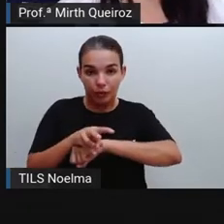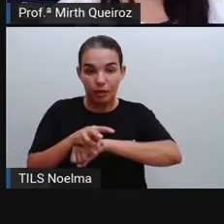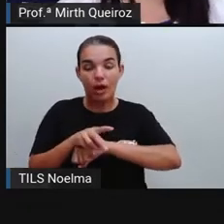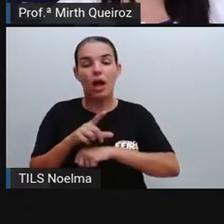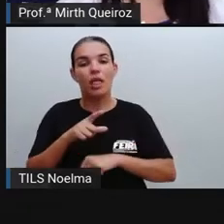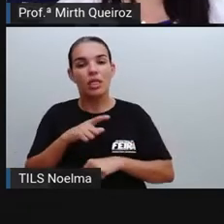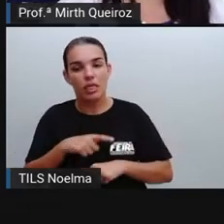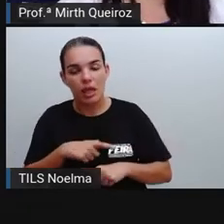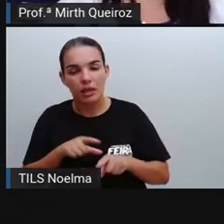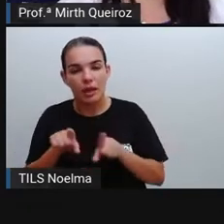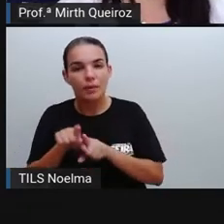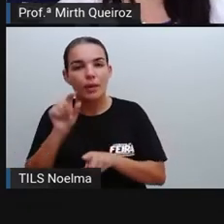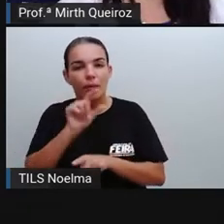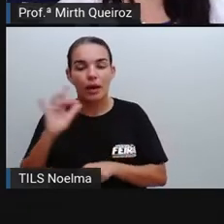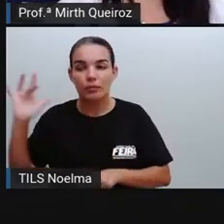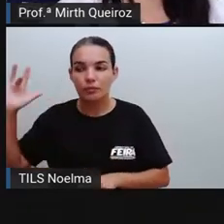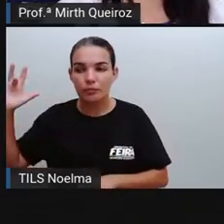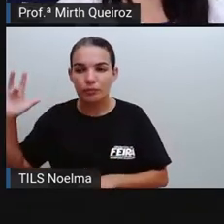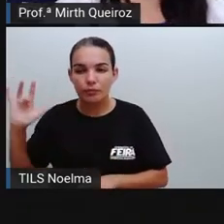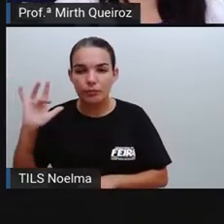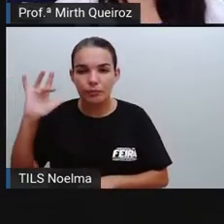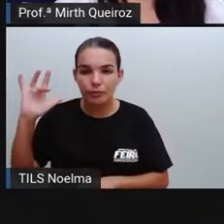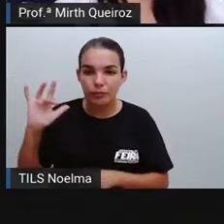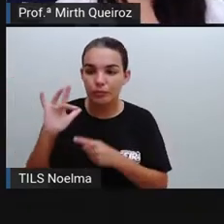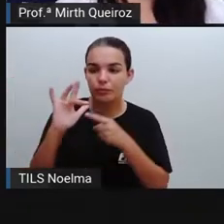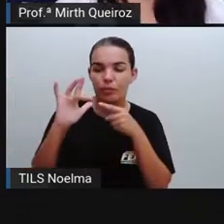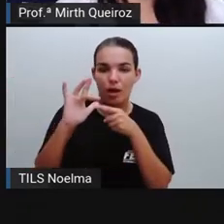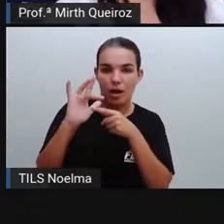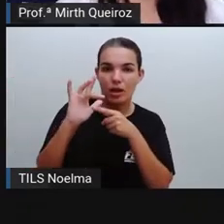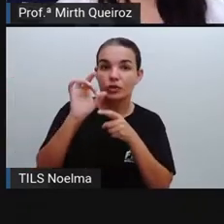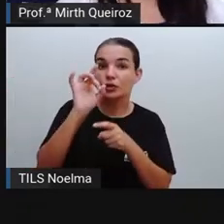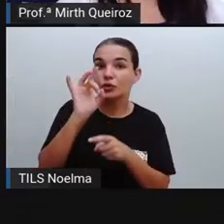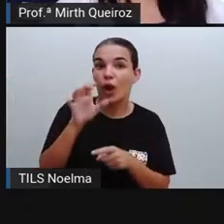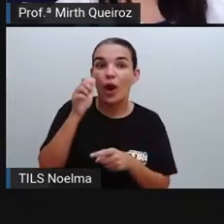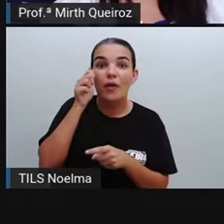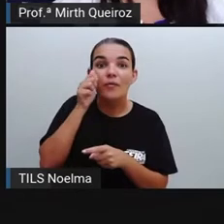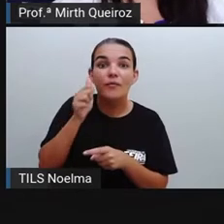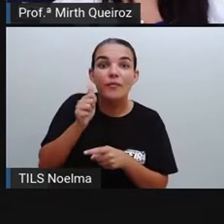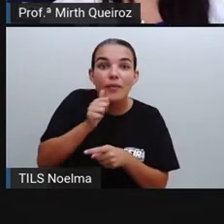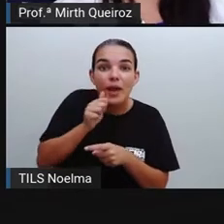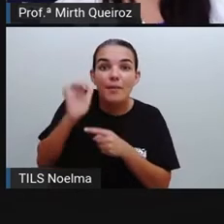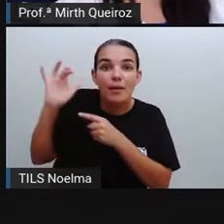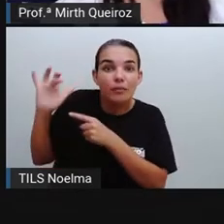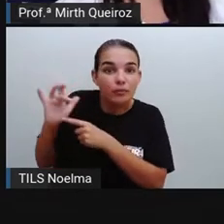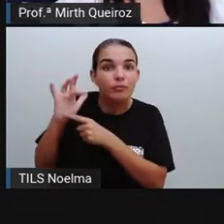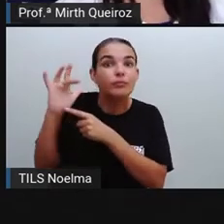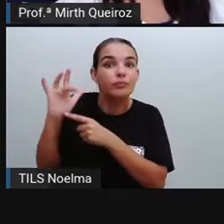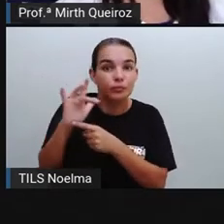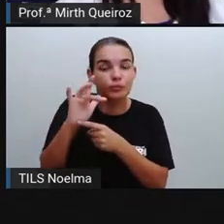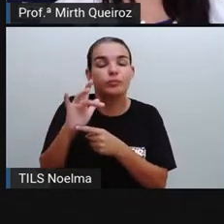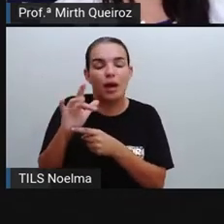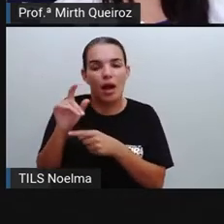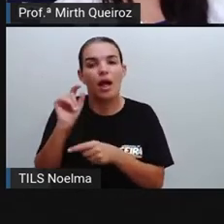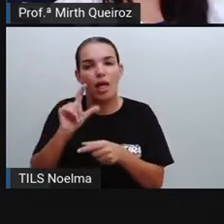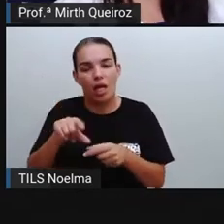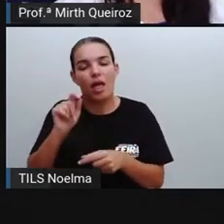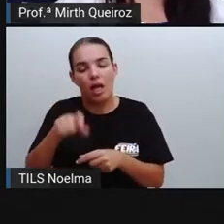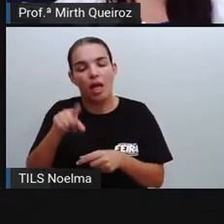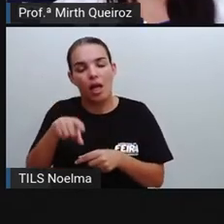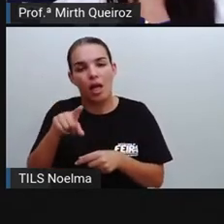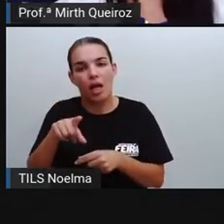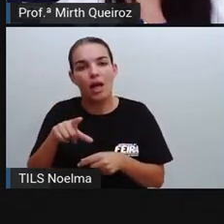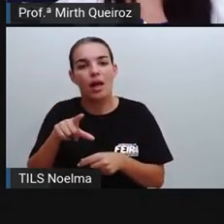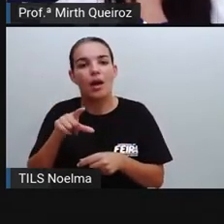lembrar que quem transmite esse tipo de doença é a fêmea, certo? É a fêmea do mosquito, sendo que